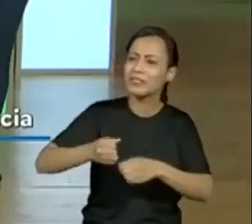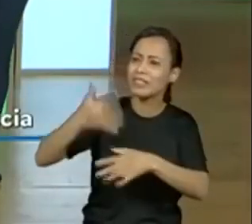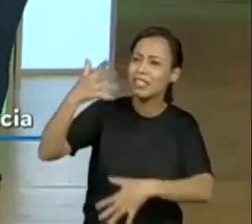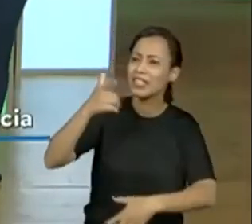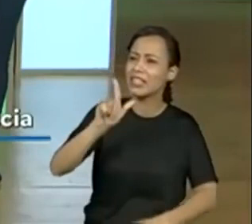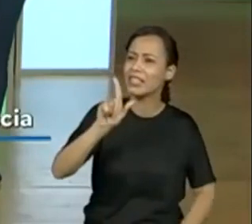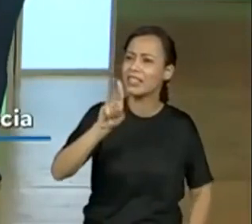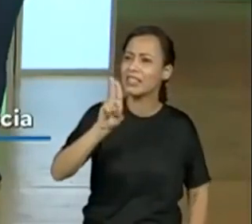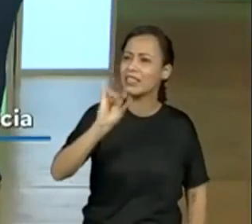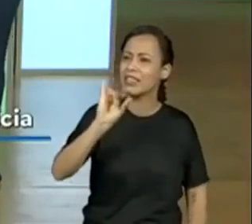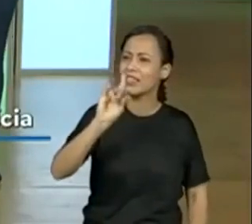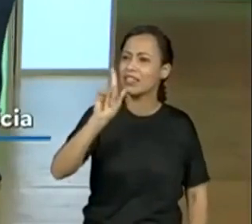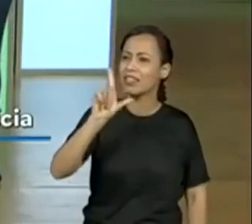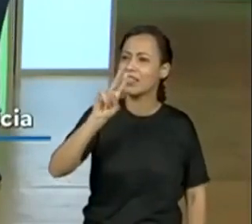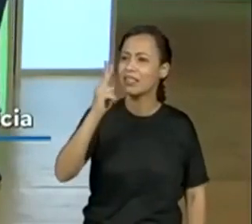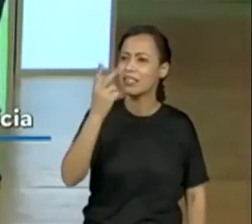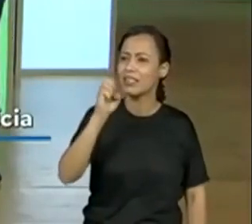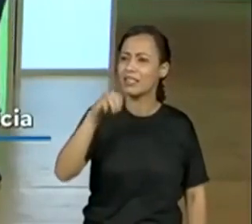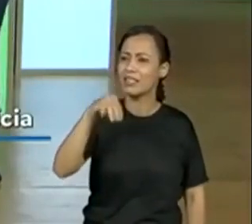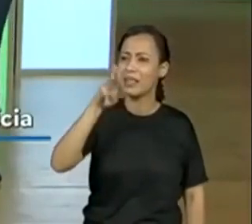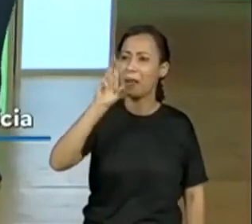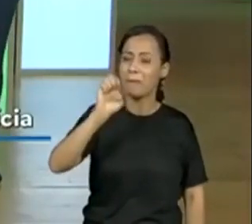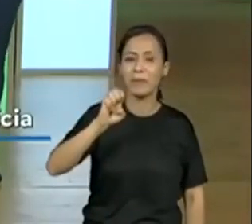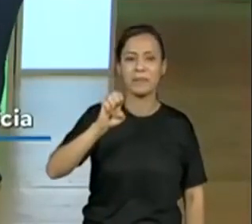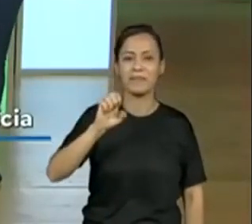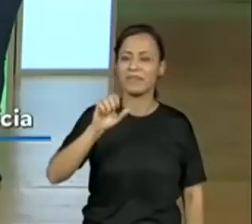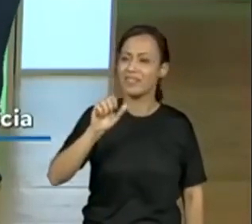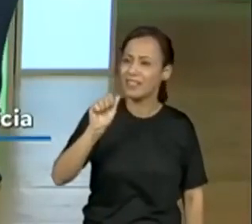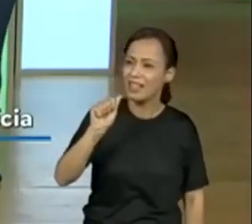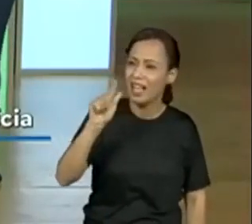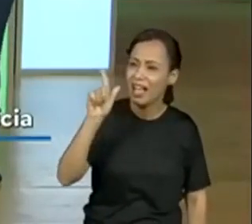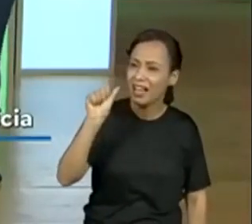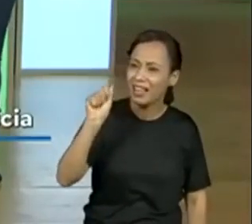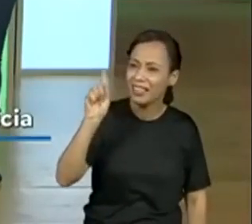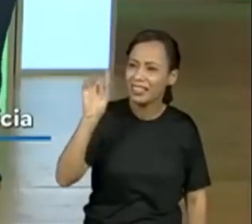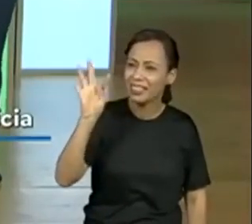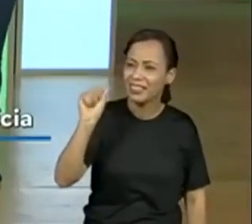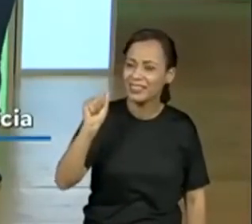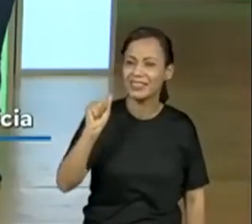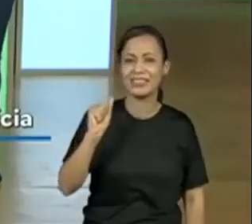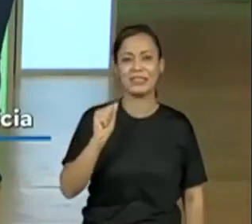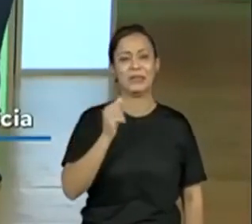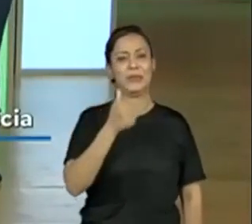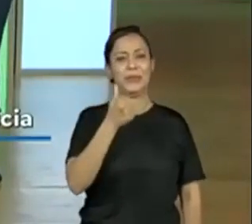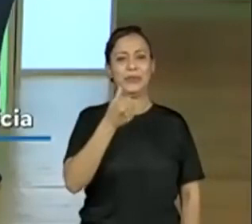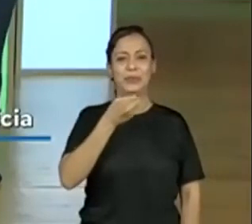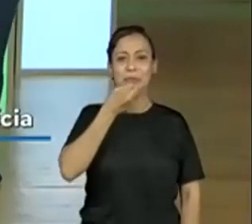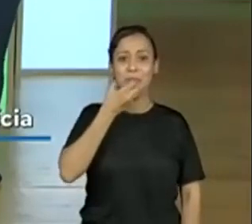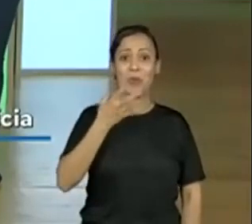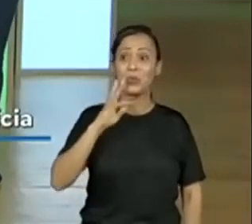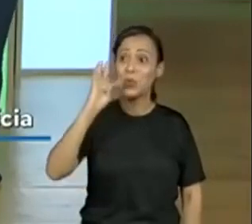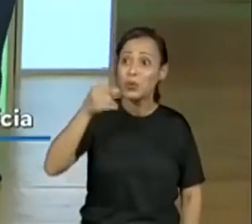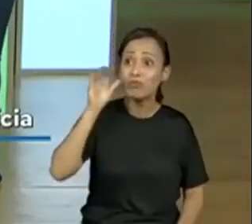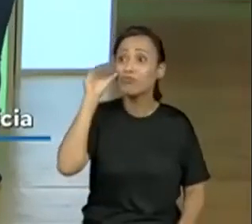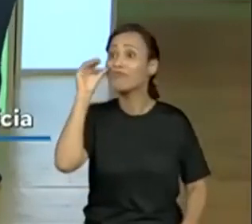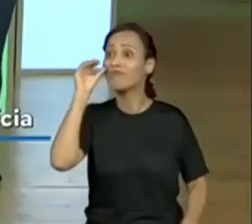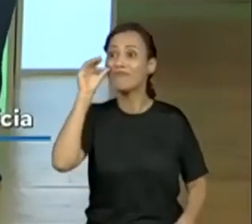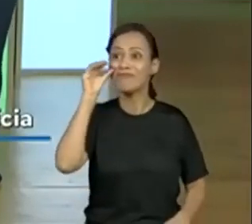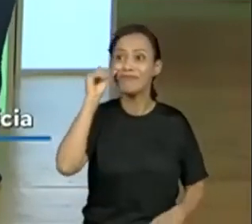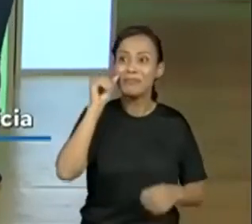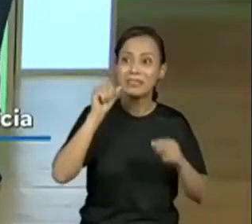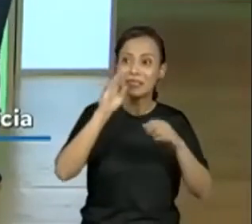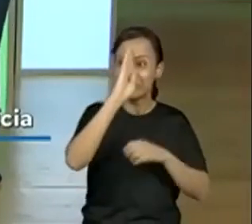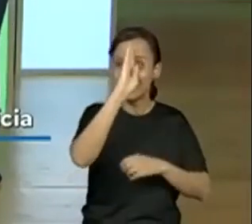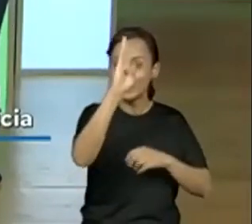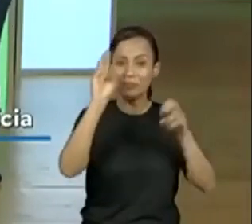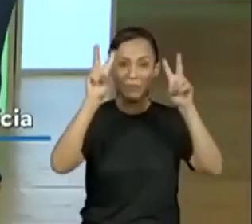Ágata, Samuel, Murilo, estão ligadíssimos no olho da notícia. Falou a professora Lívia. Guilherme, Ágata, Samuel,